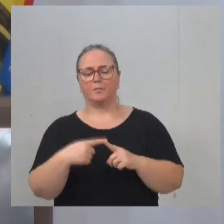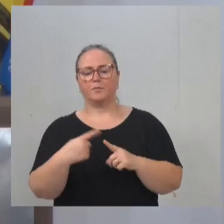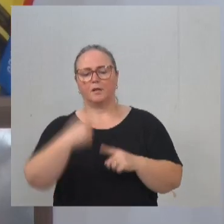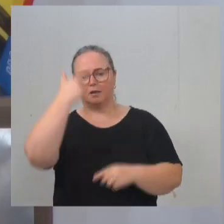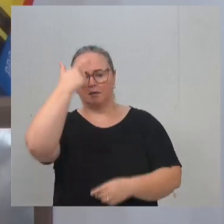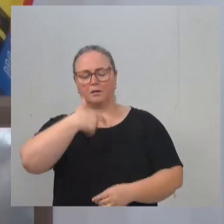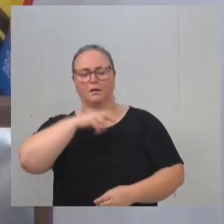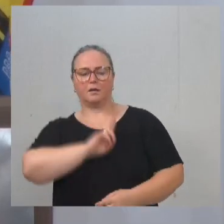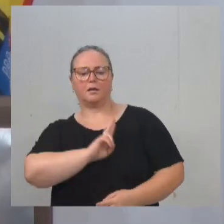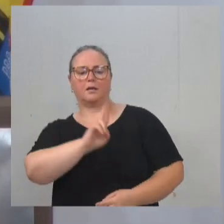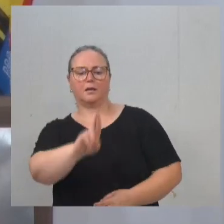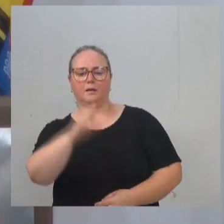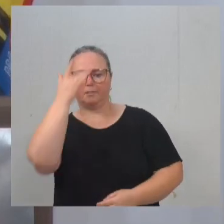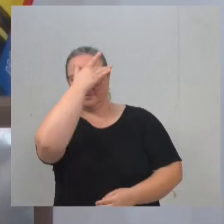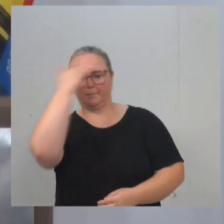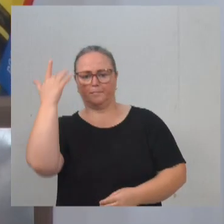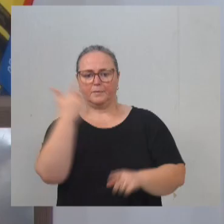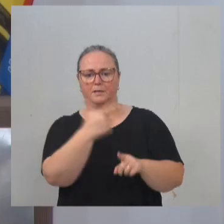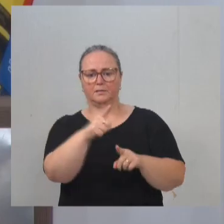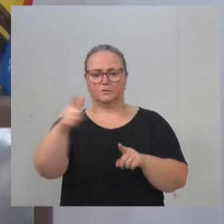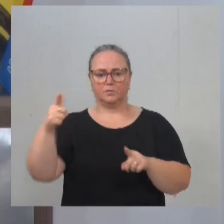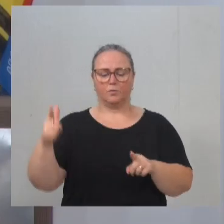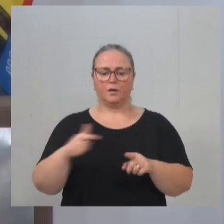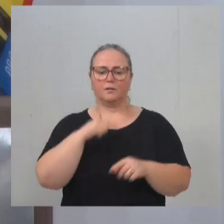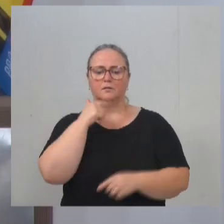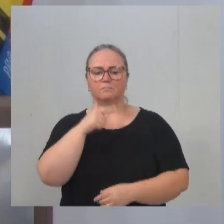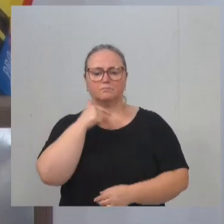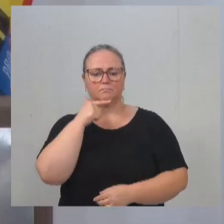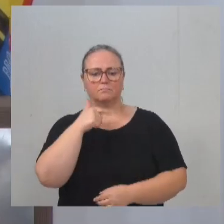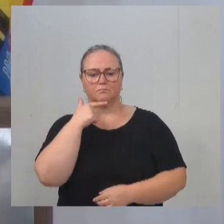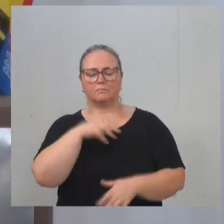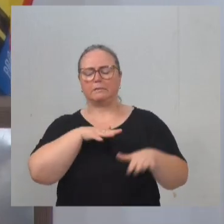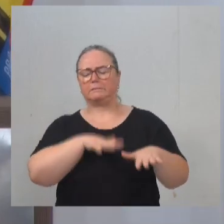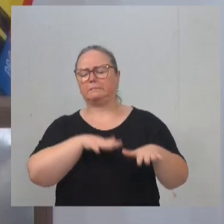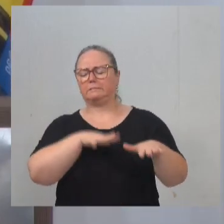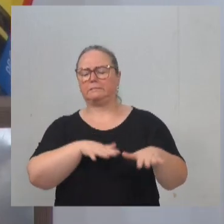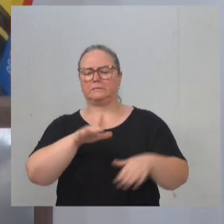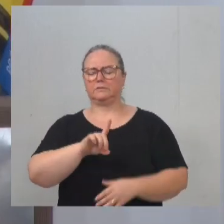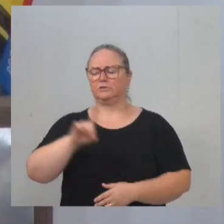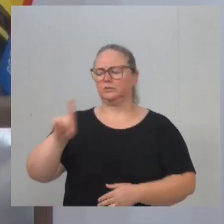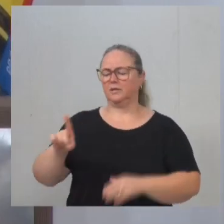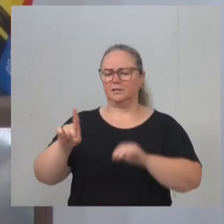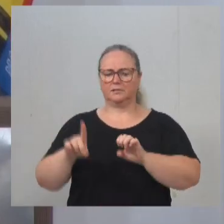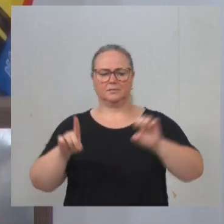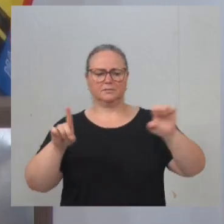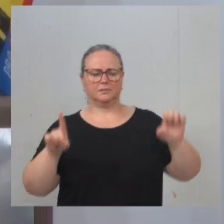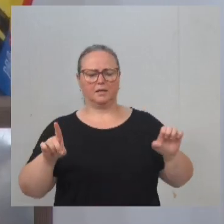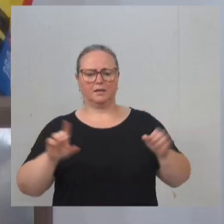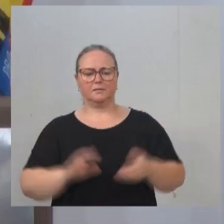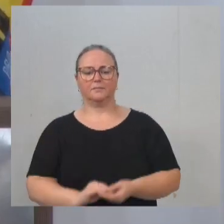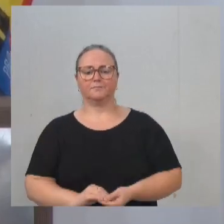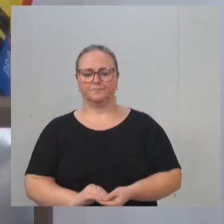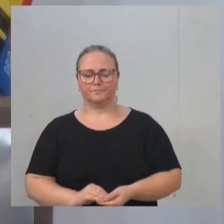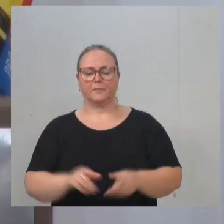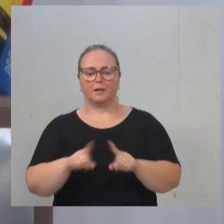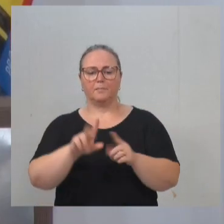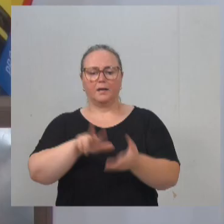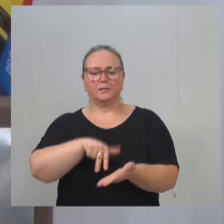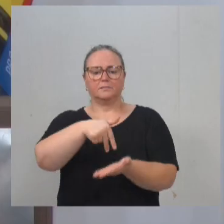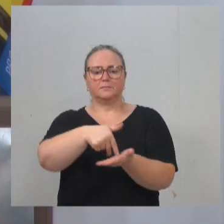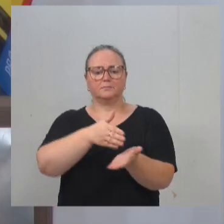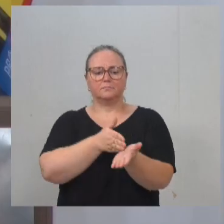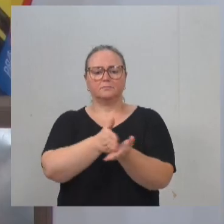muitas pessoas lá fora que não aguentam mais militância exagerada de esquerda e de direita e que se posicionam pelo caminho do centro